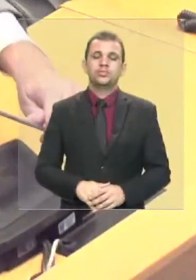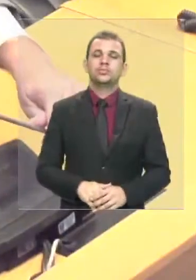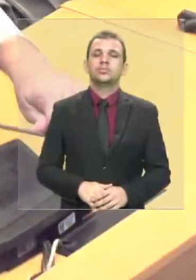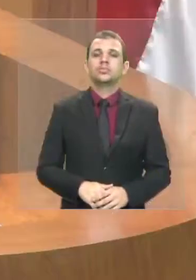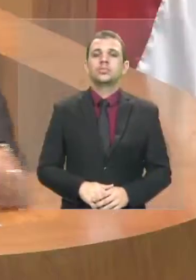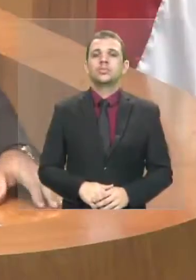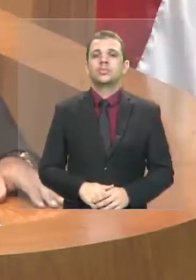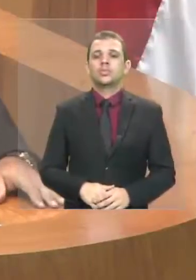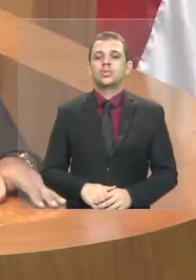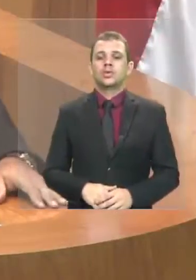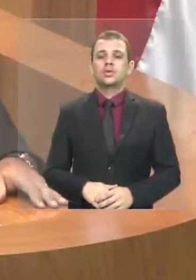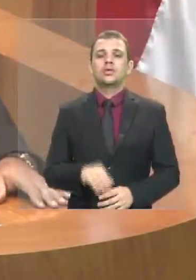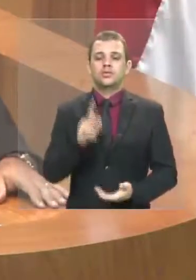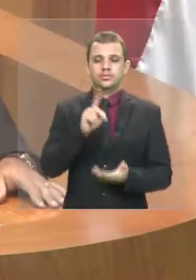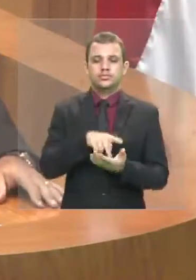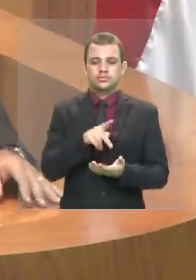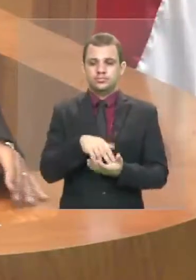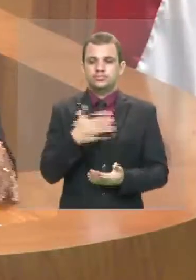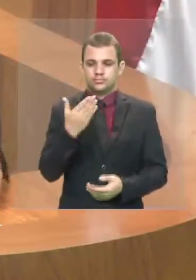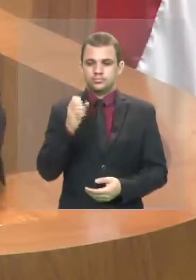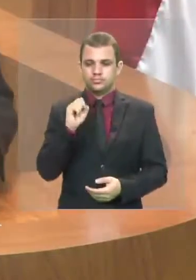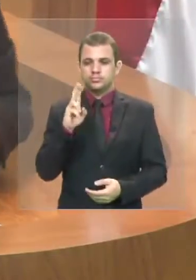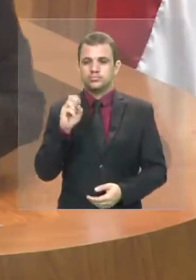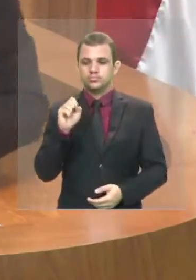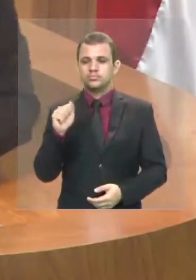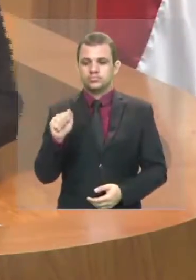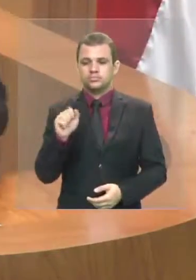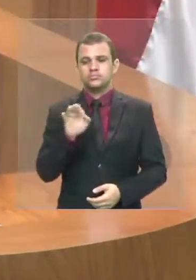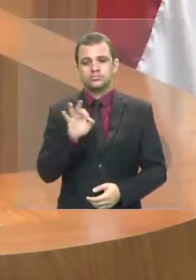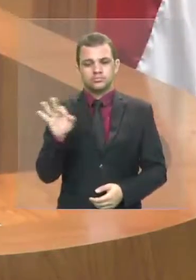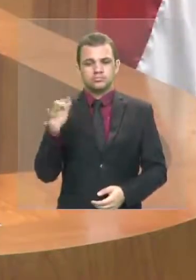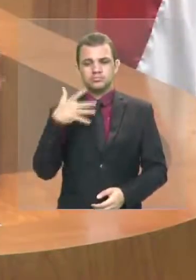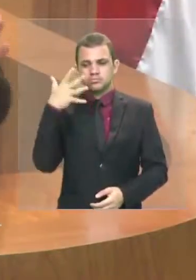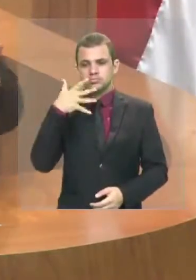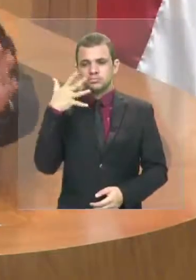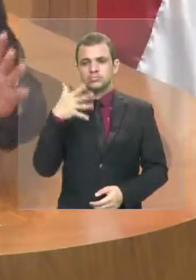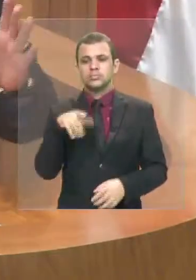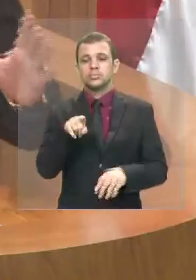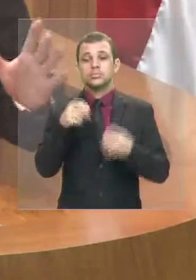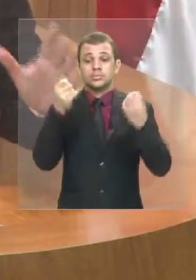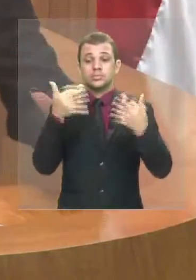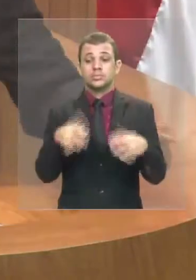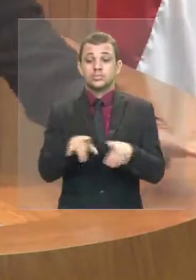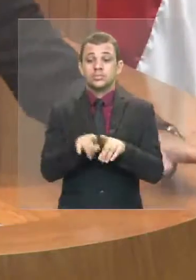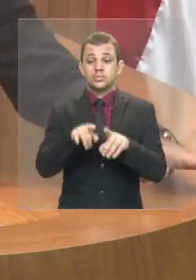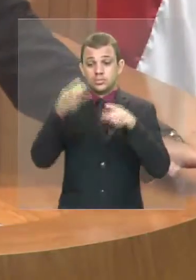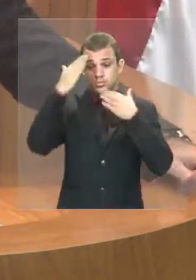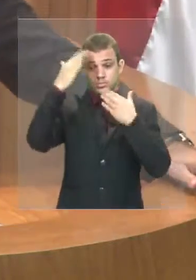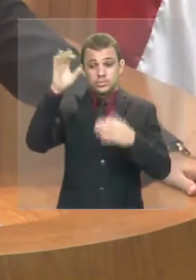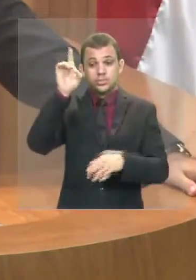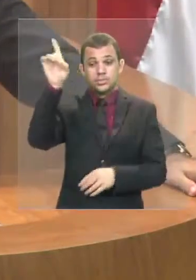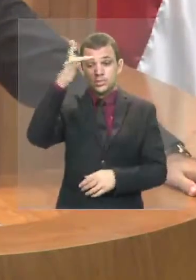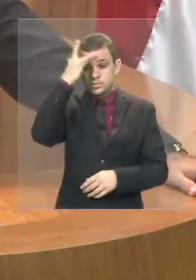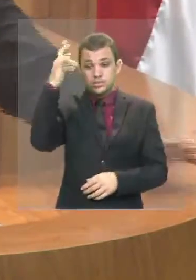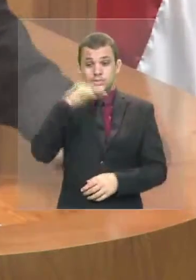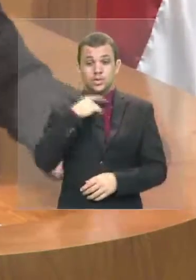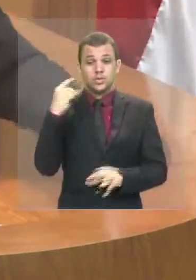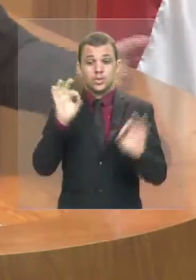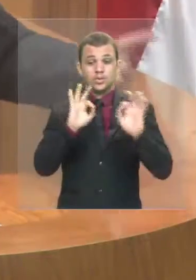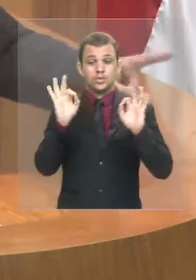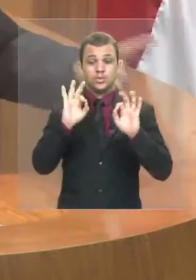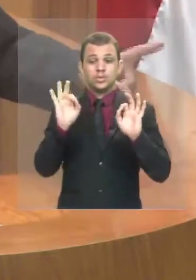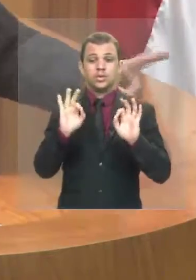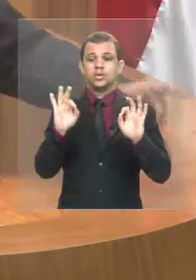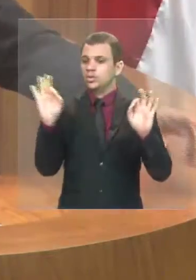Souza. Vossa Excelência é muito feliz e quando fala graças a Deus felizmente não houve vítimas, não houve